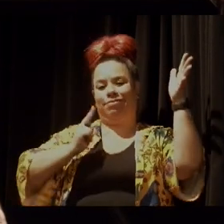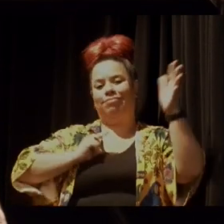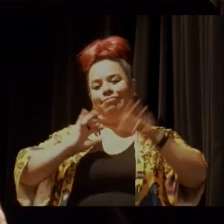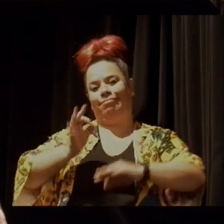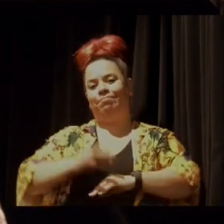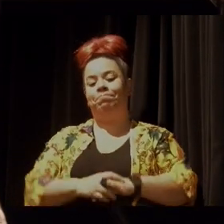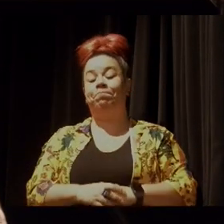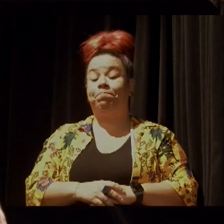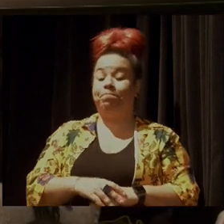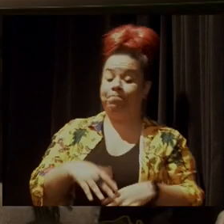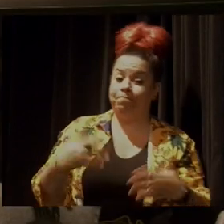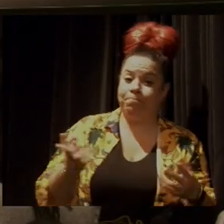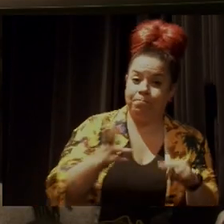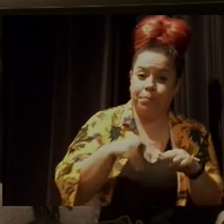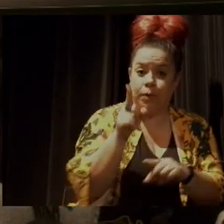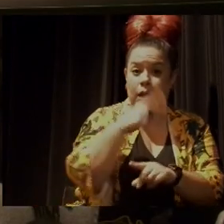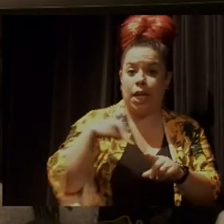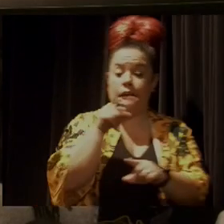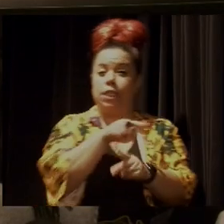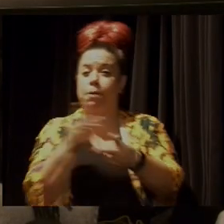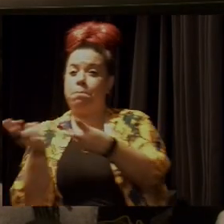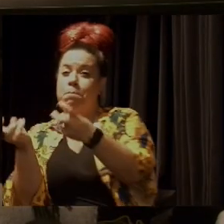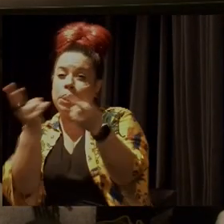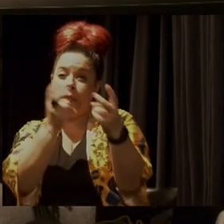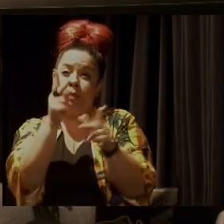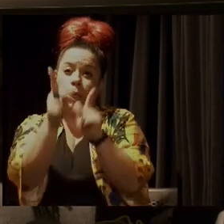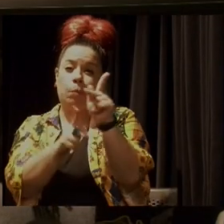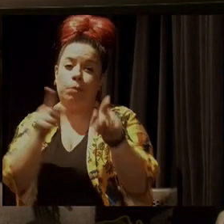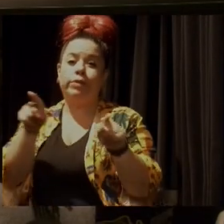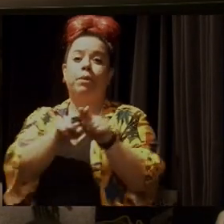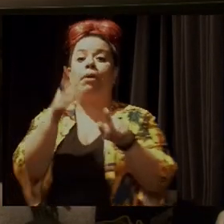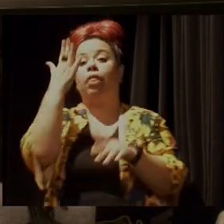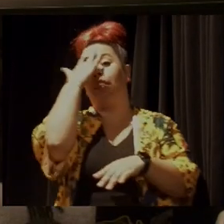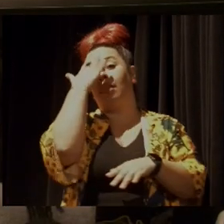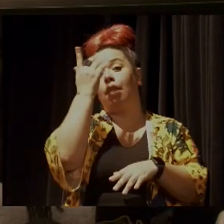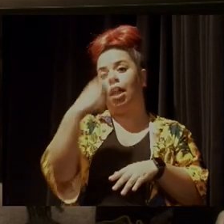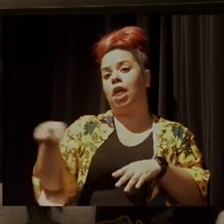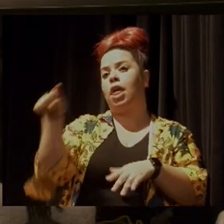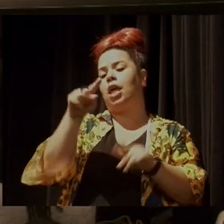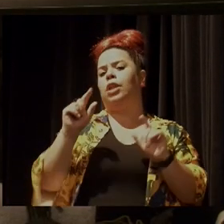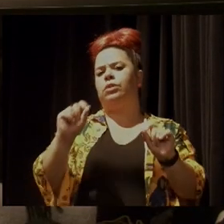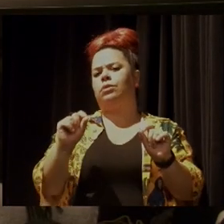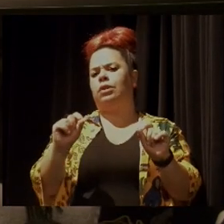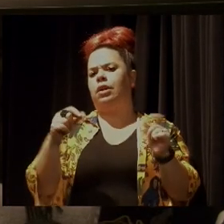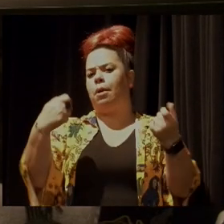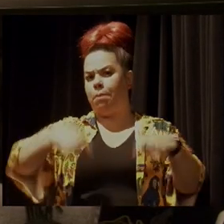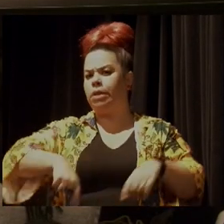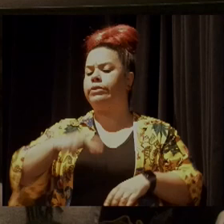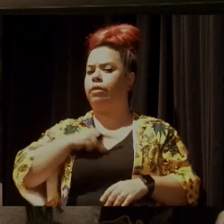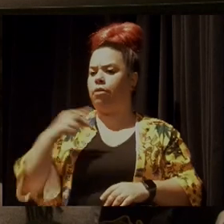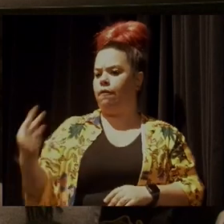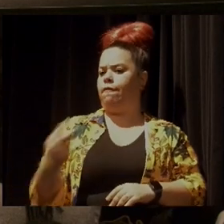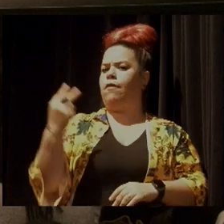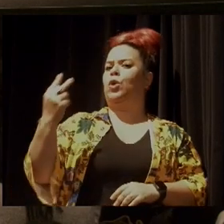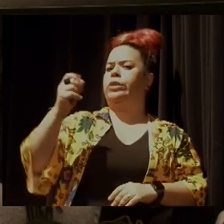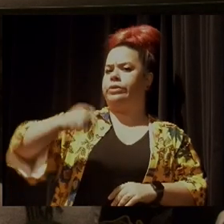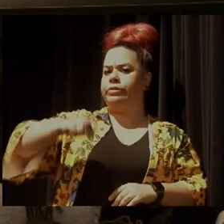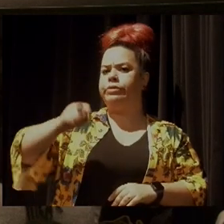a partir desse olhar para essa população, de entender que essa população, ela também precisa ser valorizada,